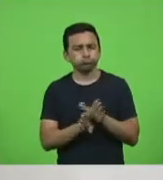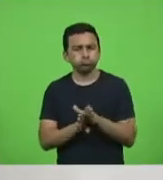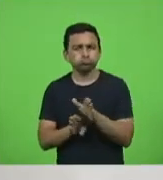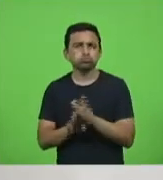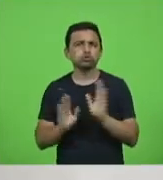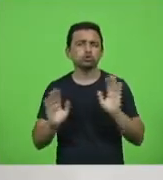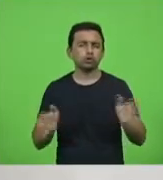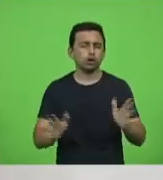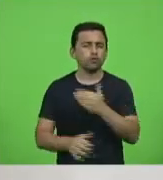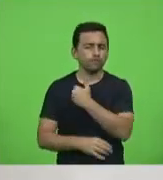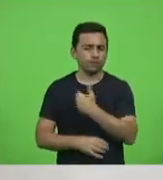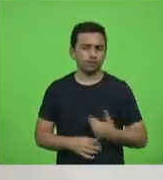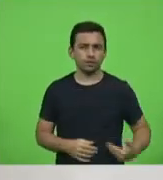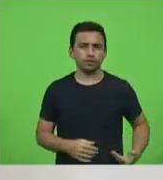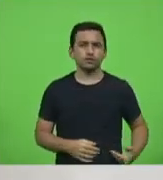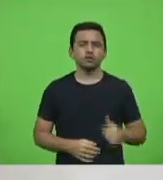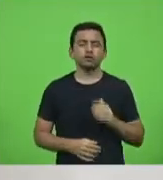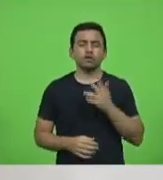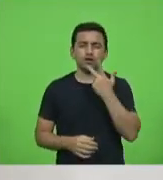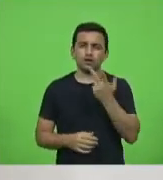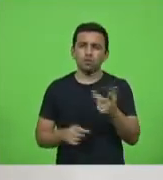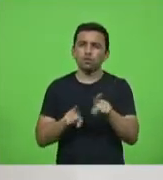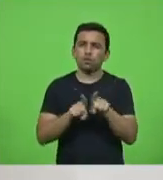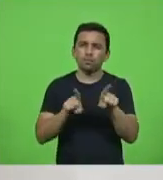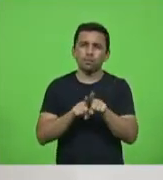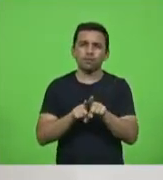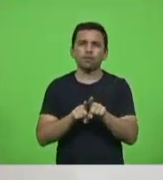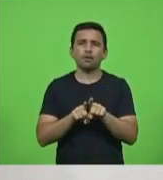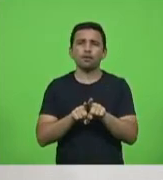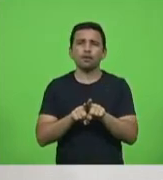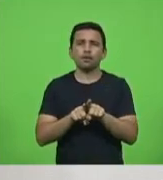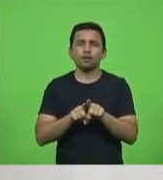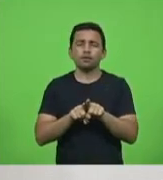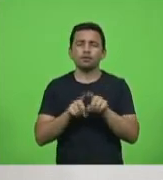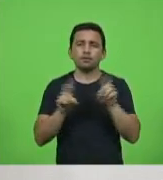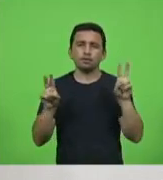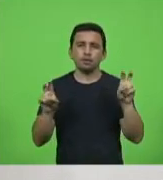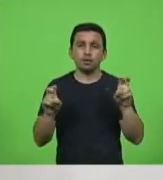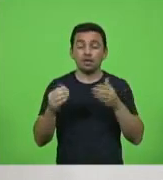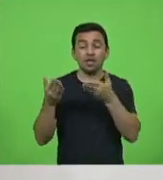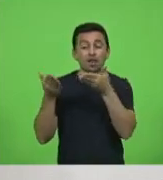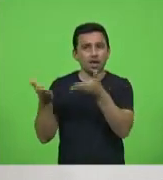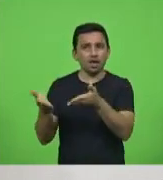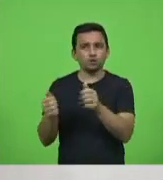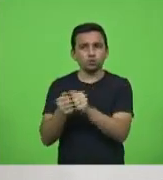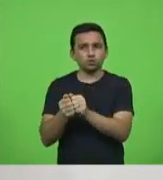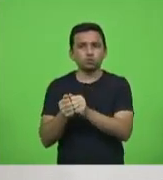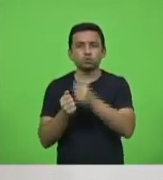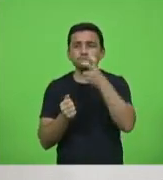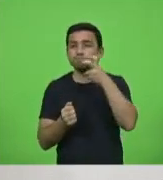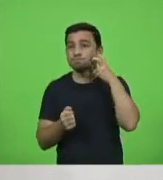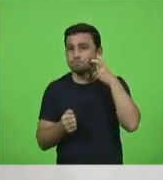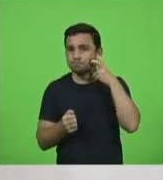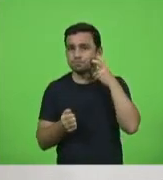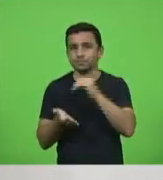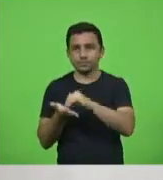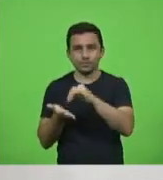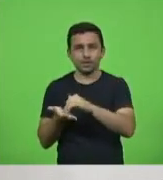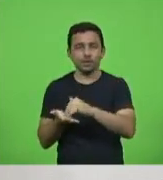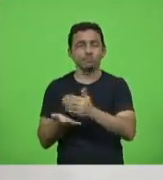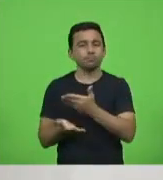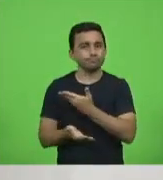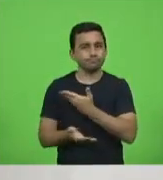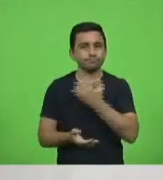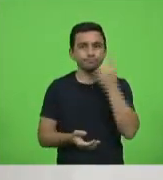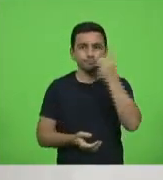governo. Nós também falamos sobre esse aspecto rapidamente com o secretário Vampiro, nosso colega deputado, que